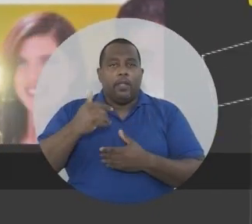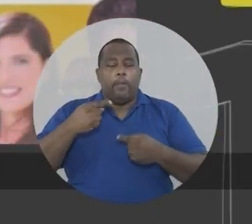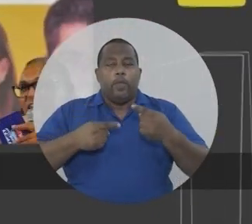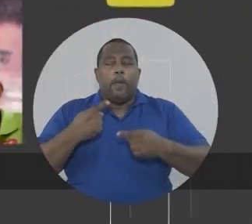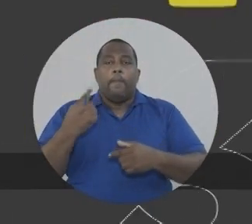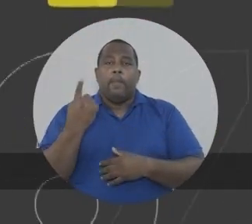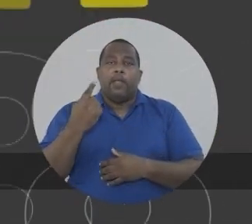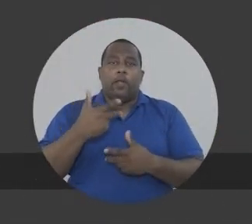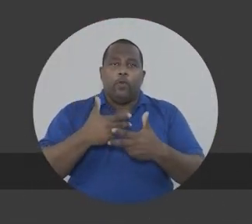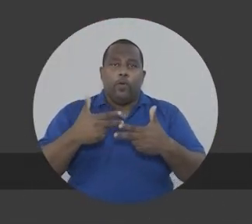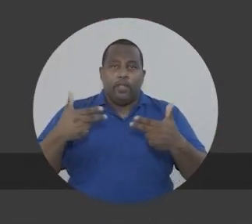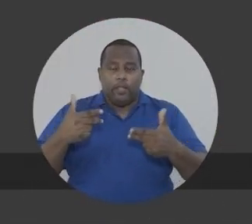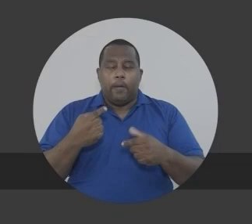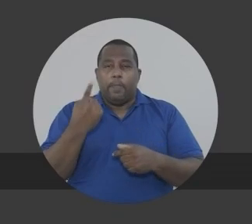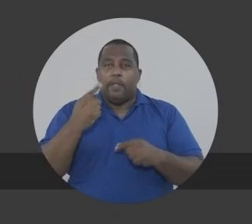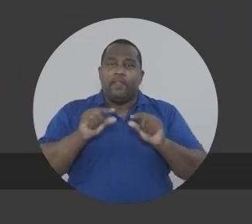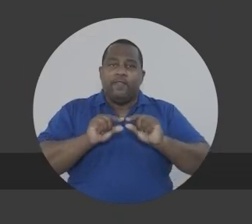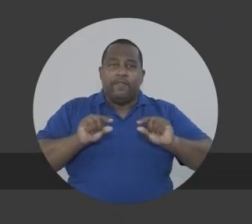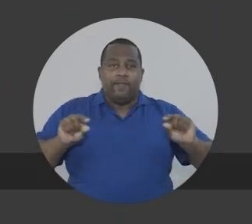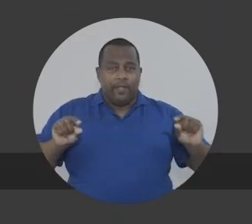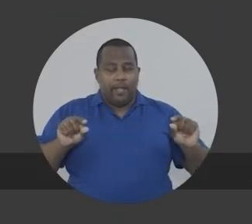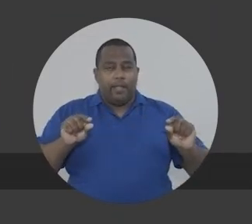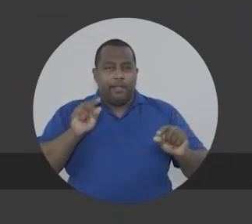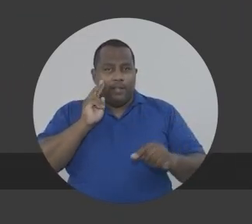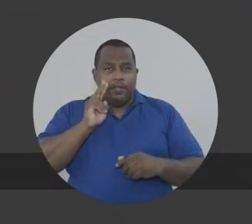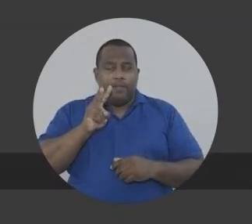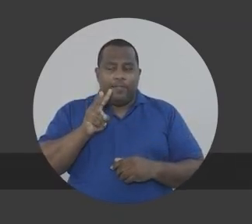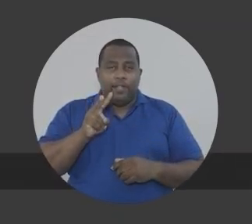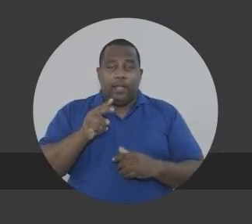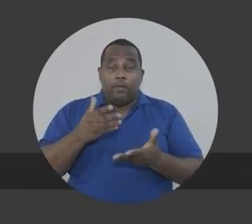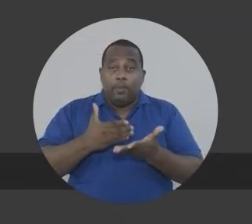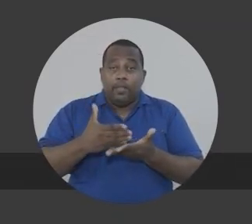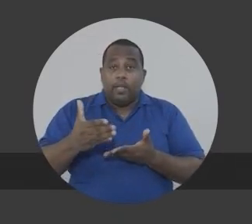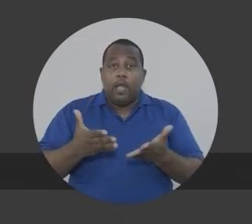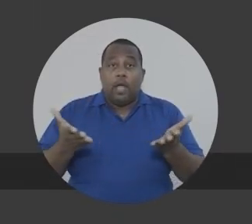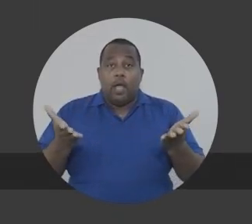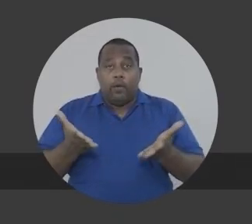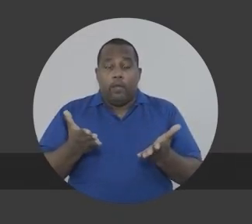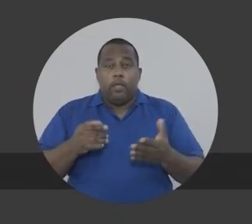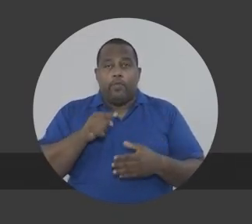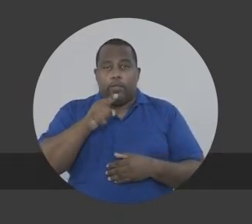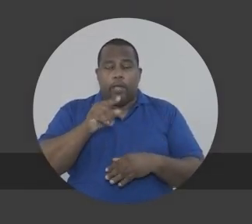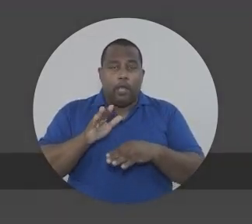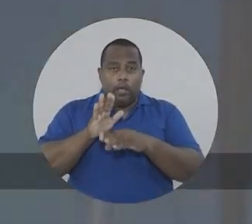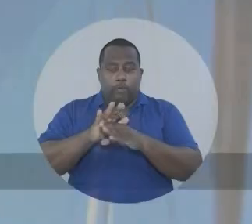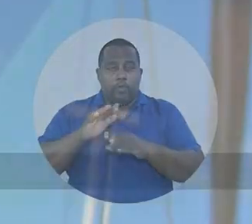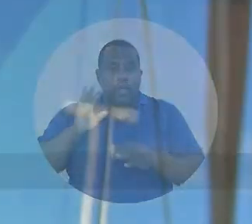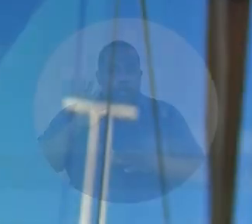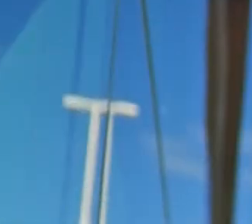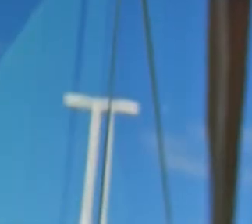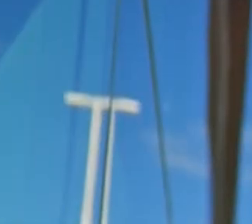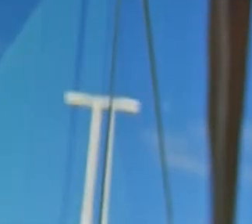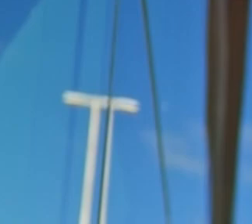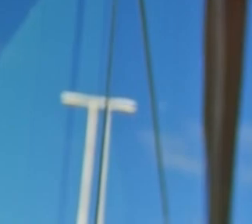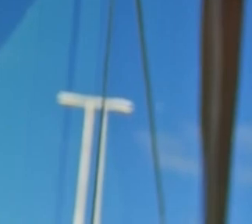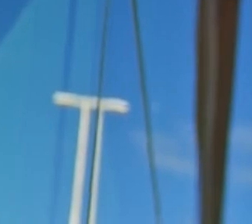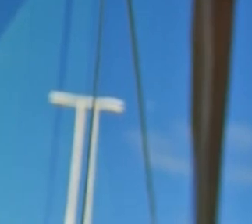considerado um dos melhores deputados do país. Agora, os dois estão juntos para mudar nosso estado.